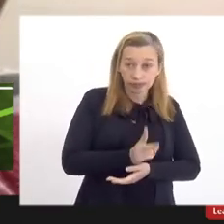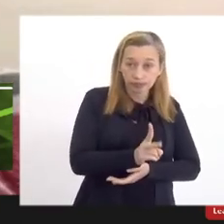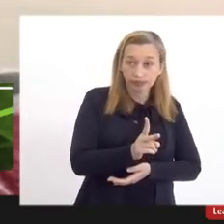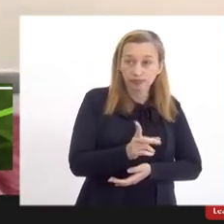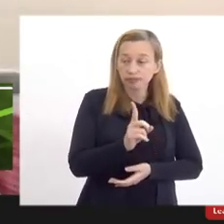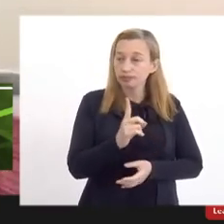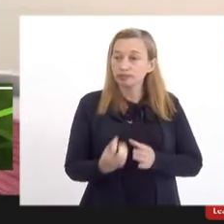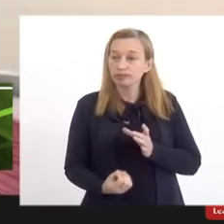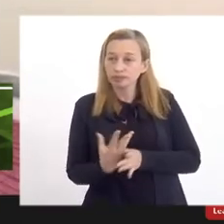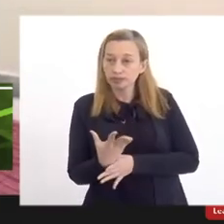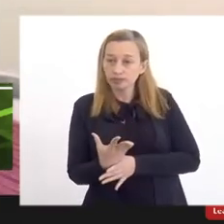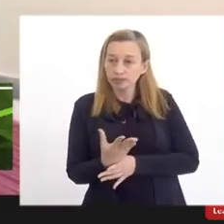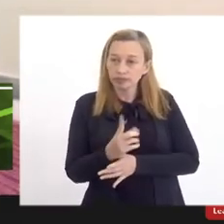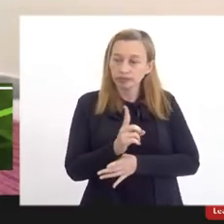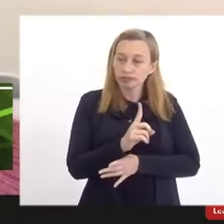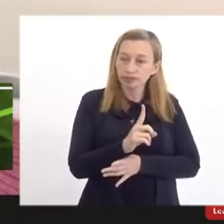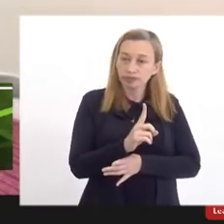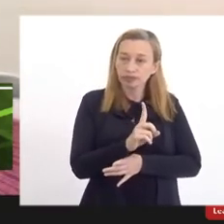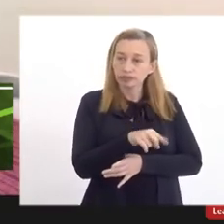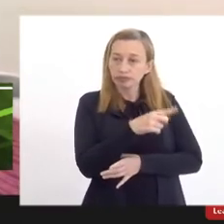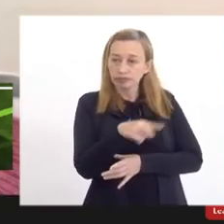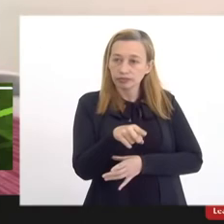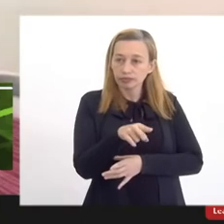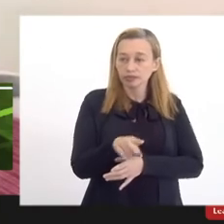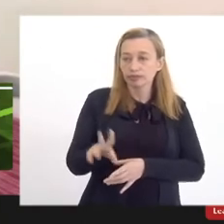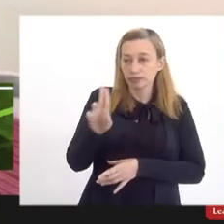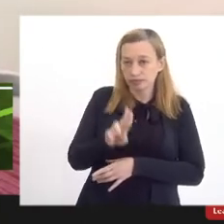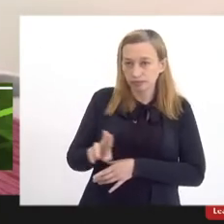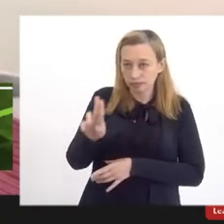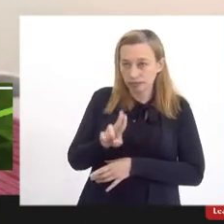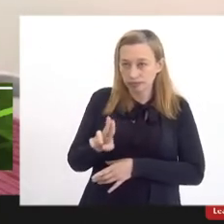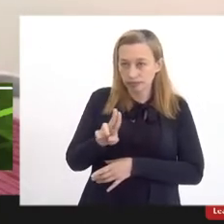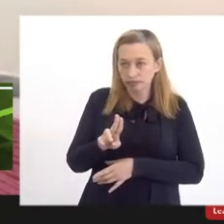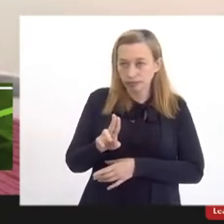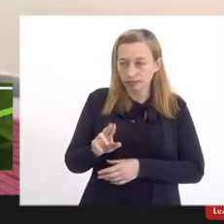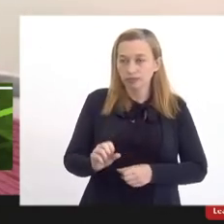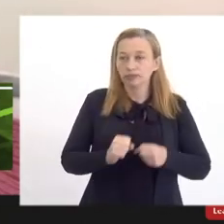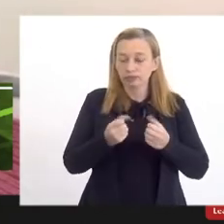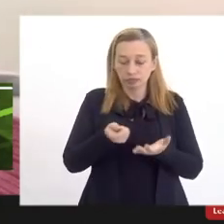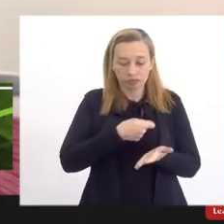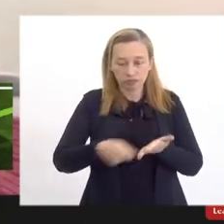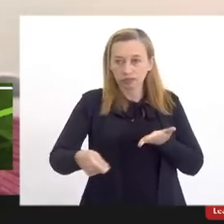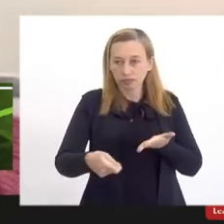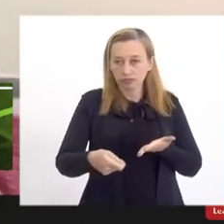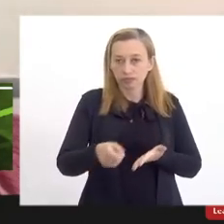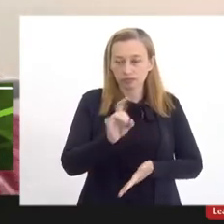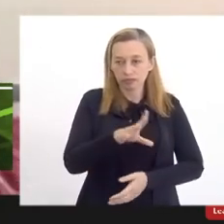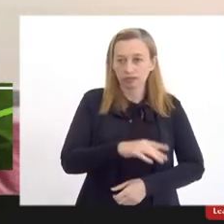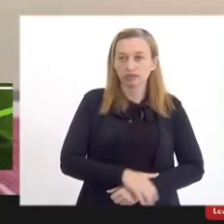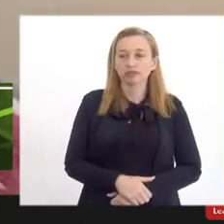se cria e não se extingue uma universidade pelo poder da caneta tão somente